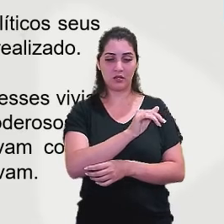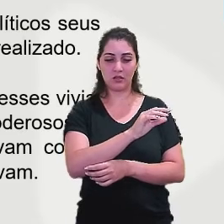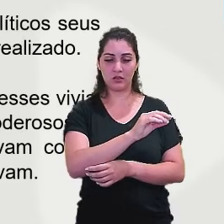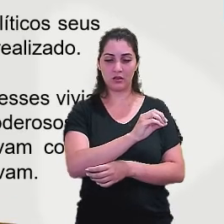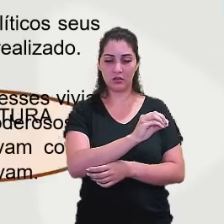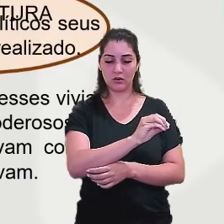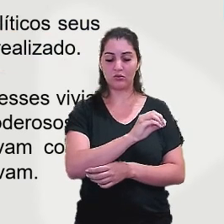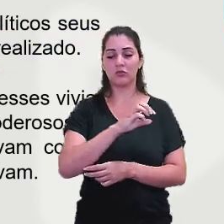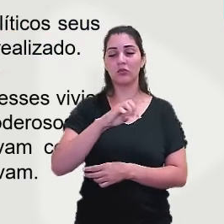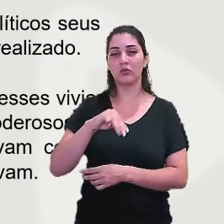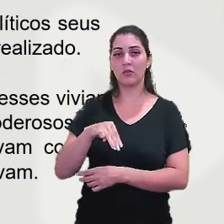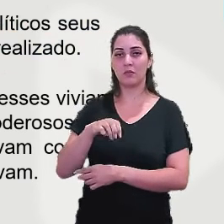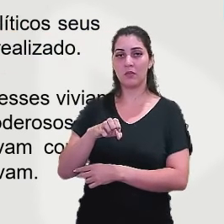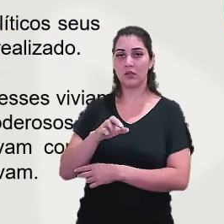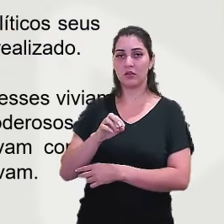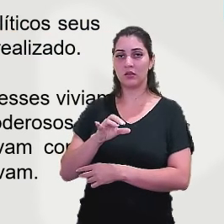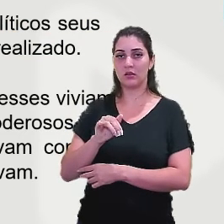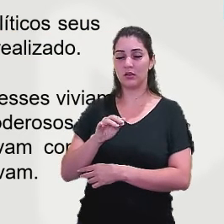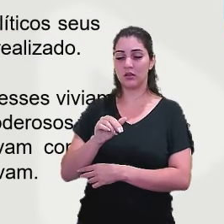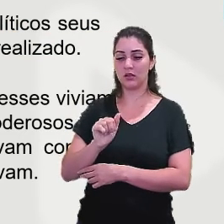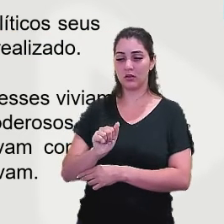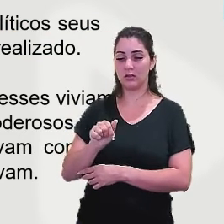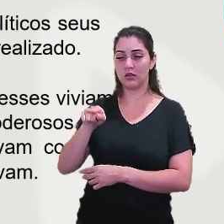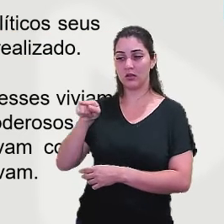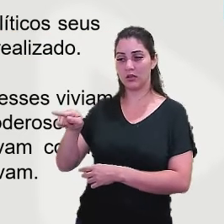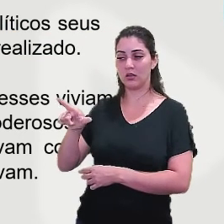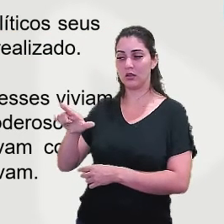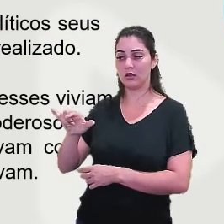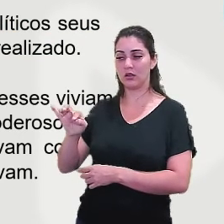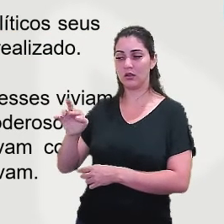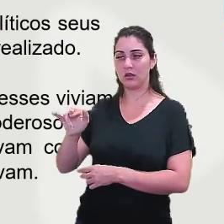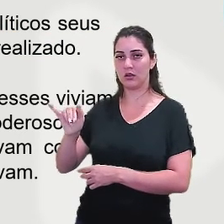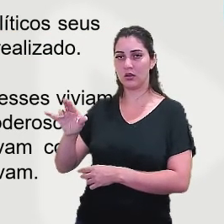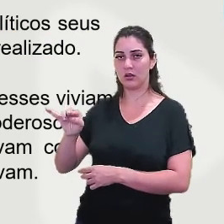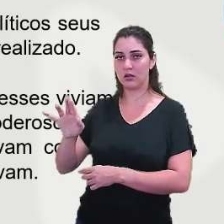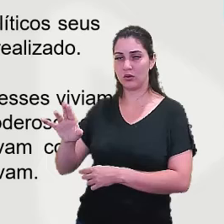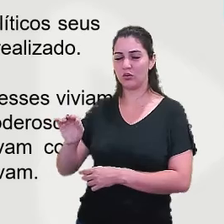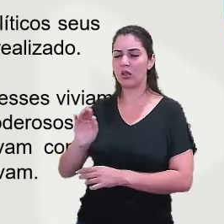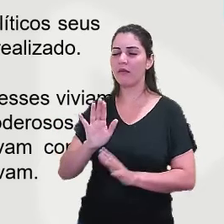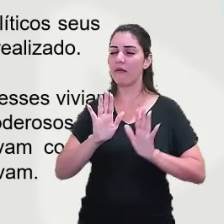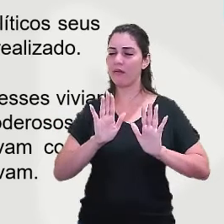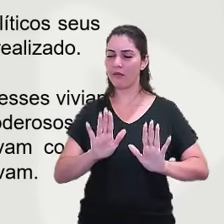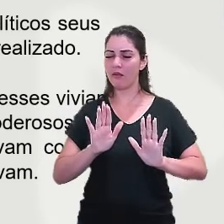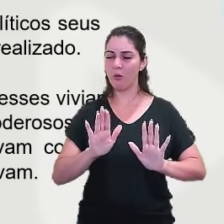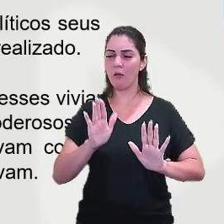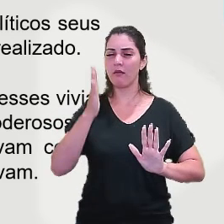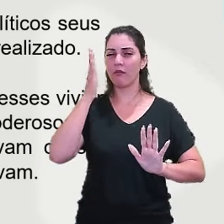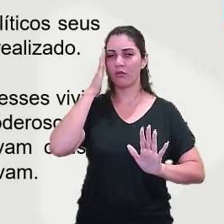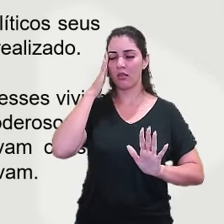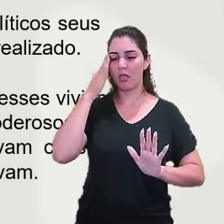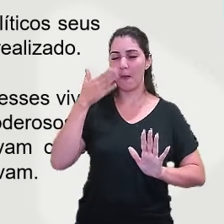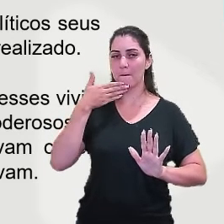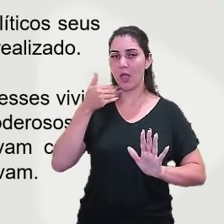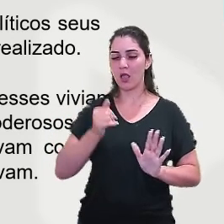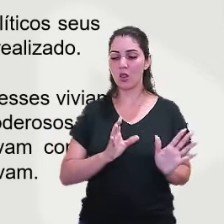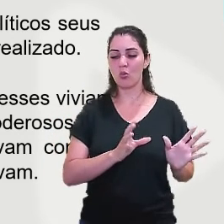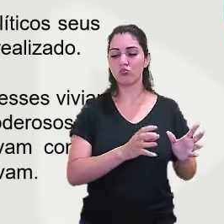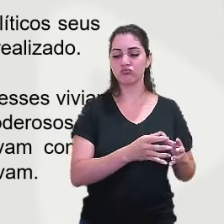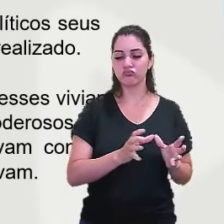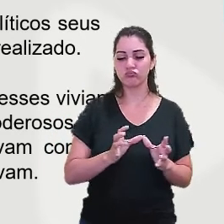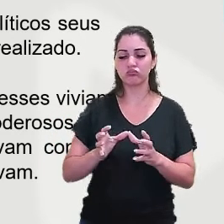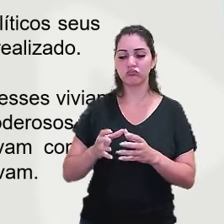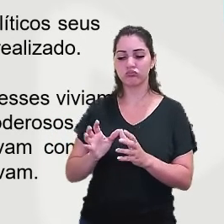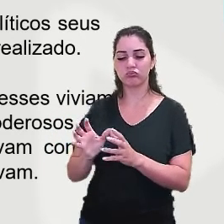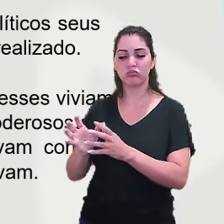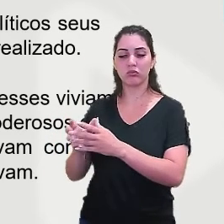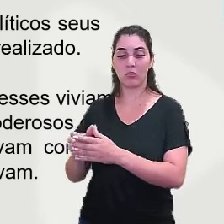mercenaria e os da literatura. Calma, que vocês vão entender melhor esses grupos. Primeiro